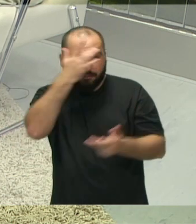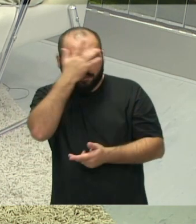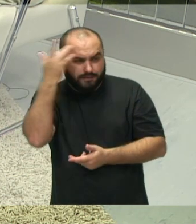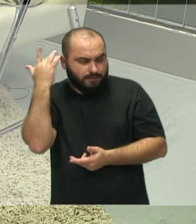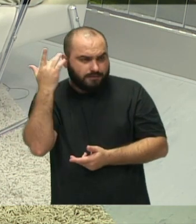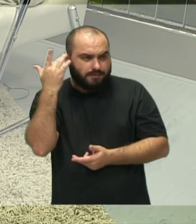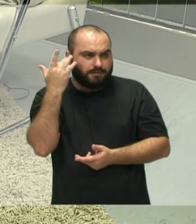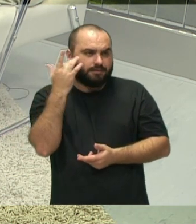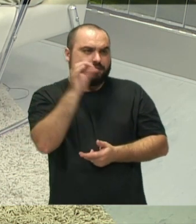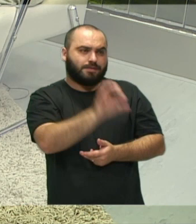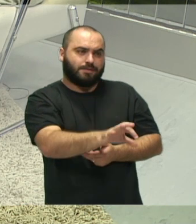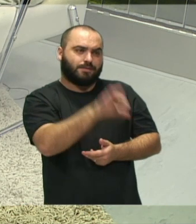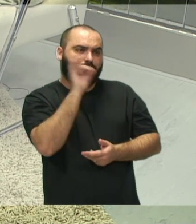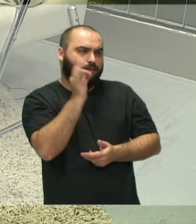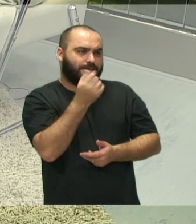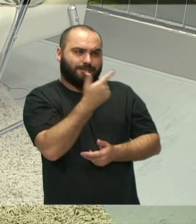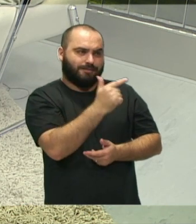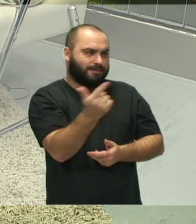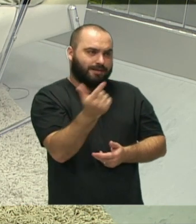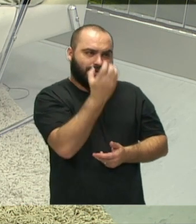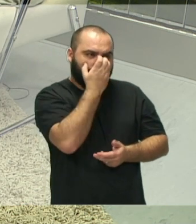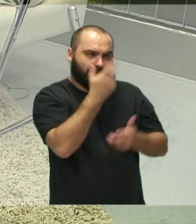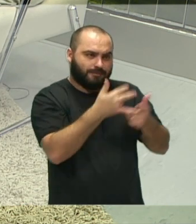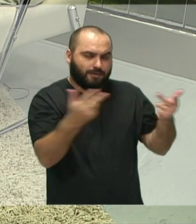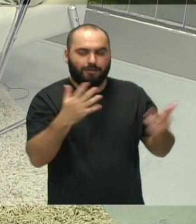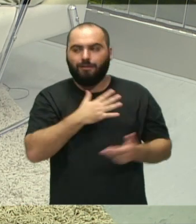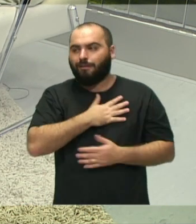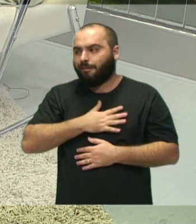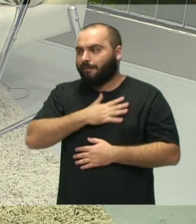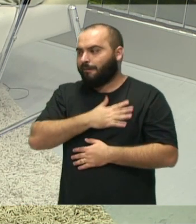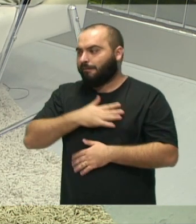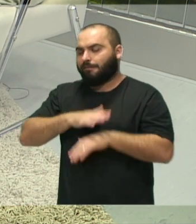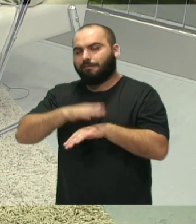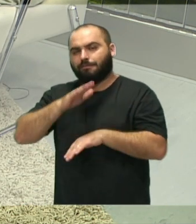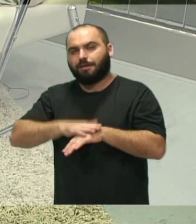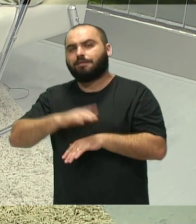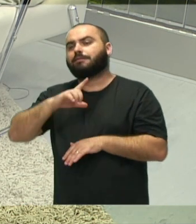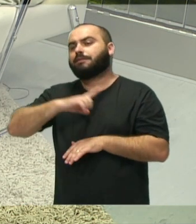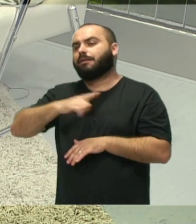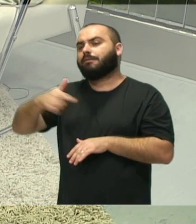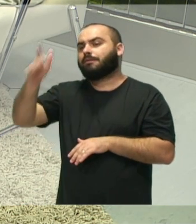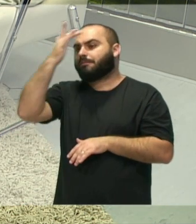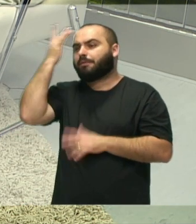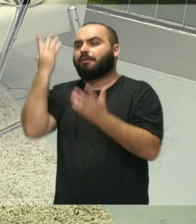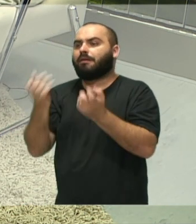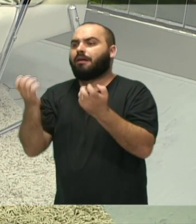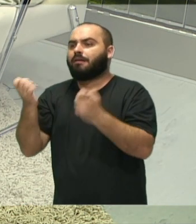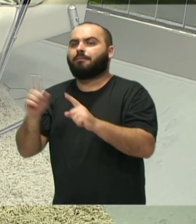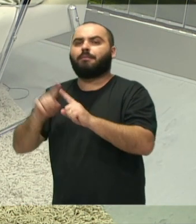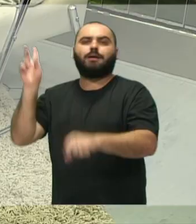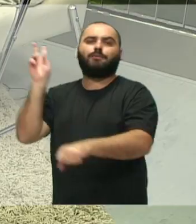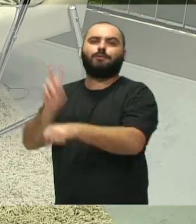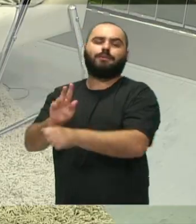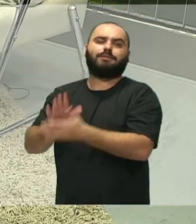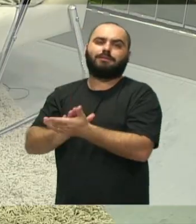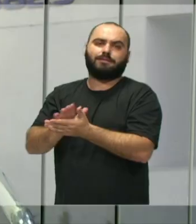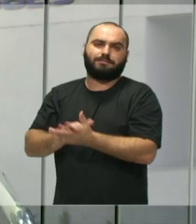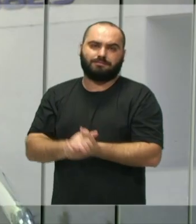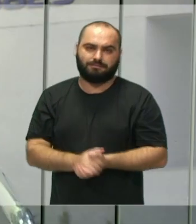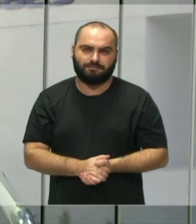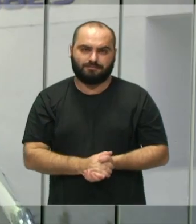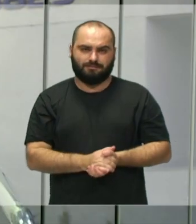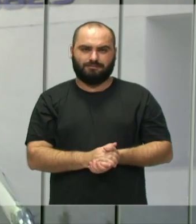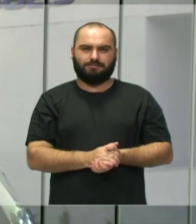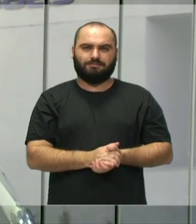animal gostam muito mais do que as que, muitas vezes, querem ter e não cuidam direito, né? E também sou contra a humanização de